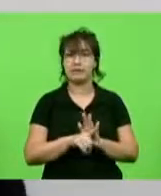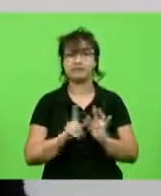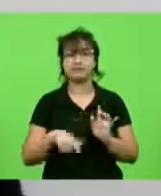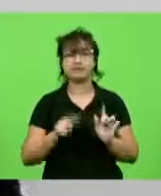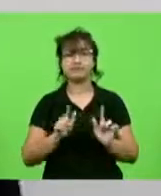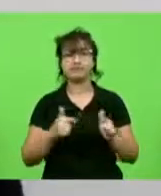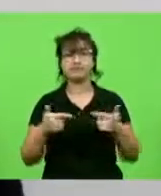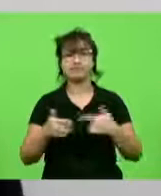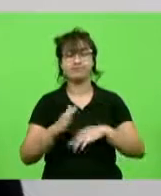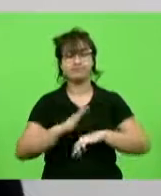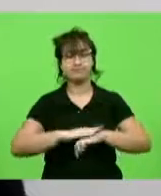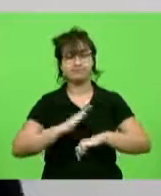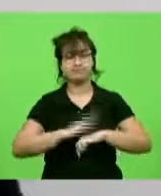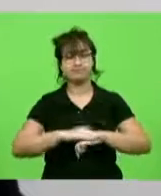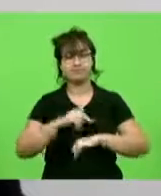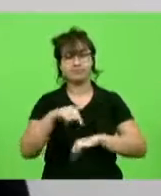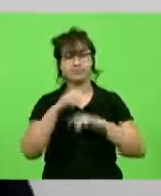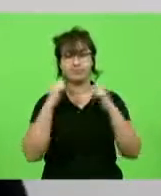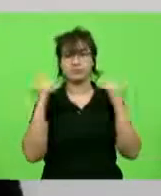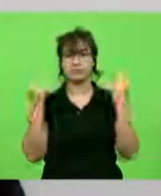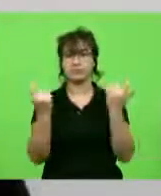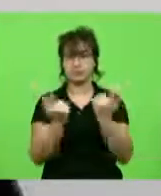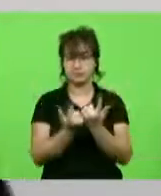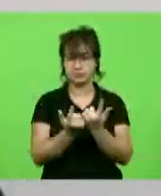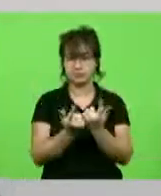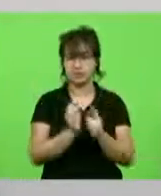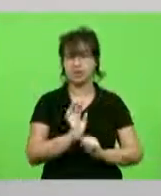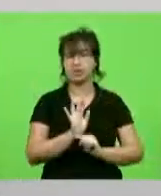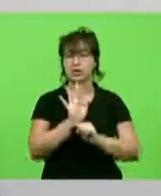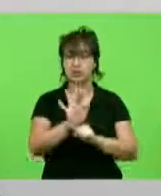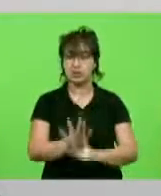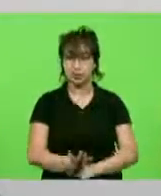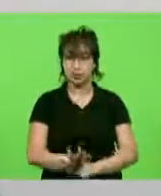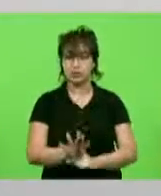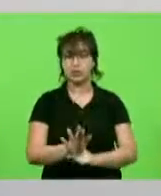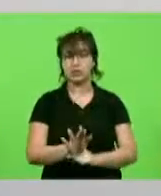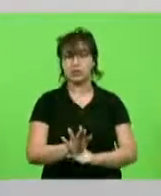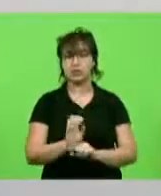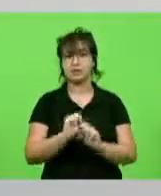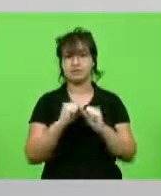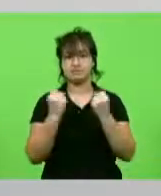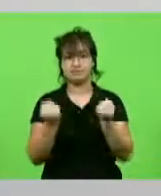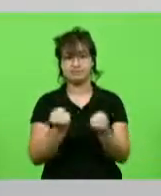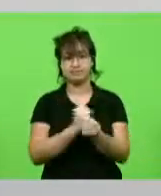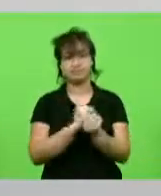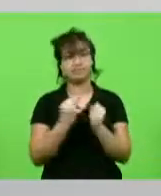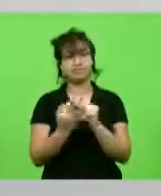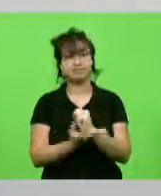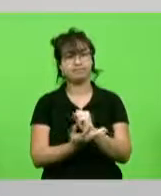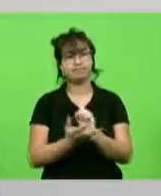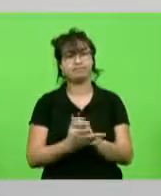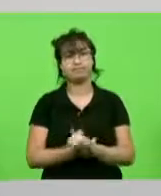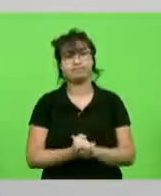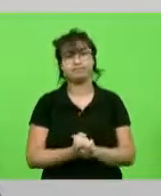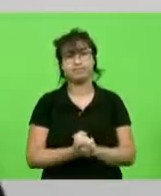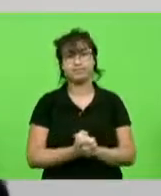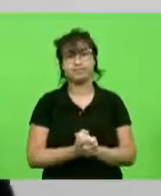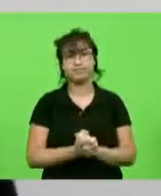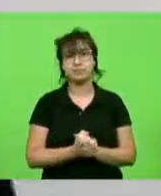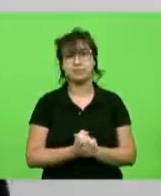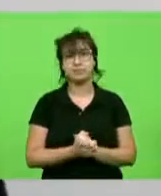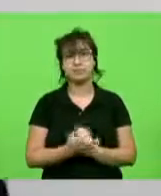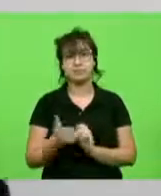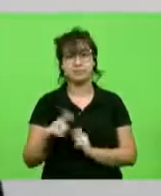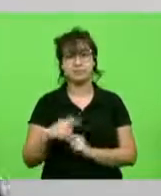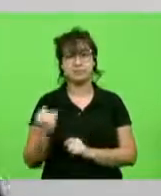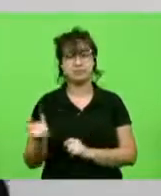que a Assembleia Legislativa fez para ajudar nesta questão do combate à pandemia. Então, creio que isso também é uma questão